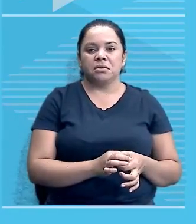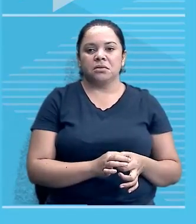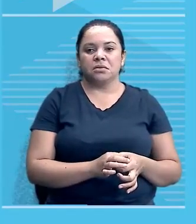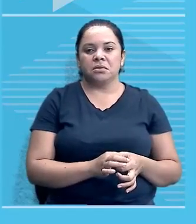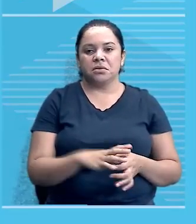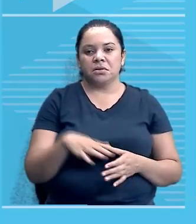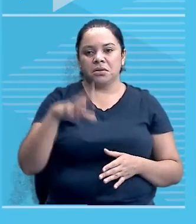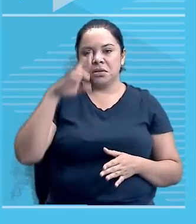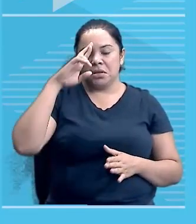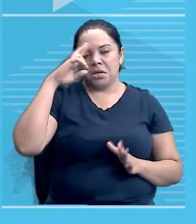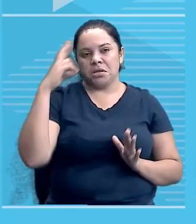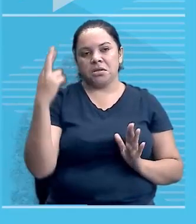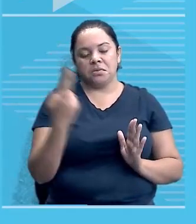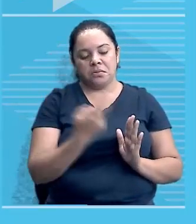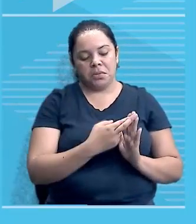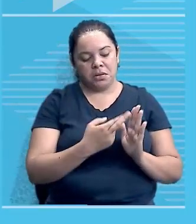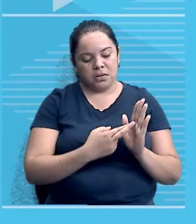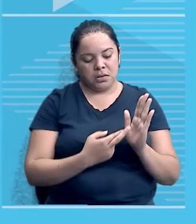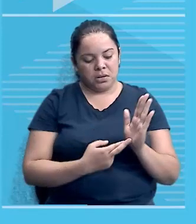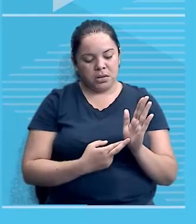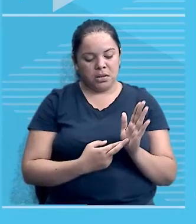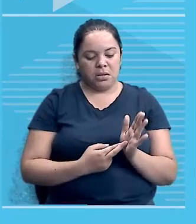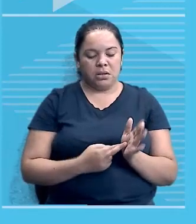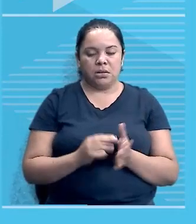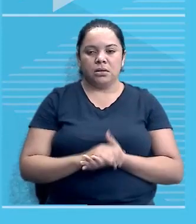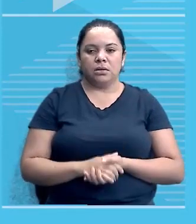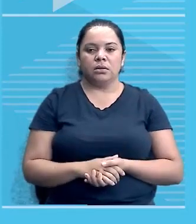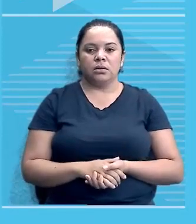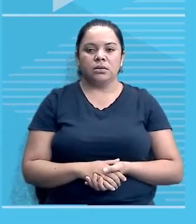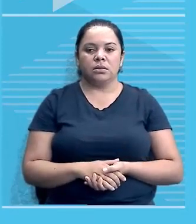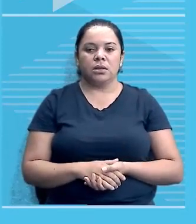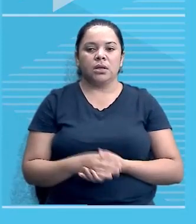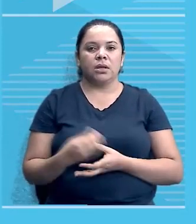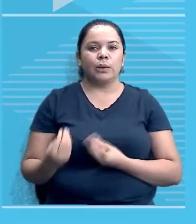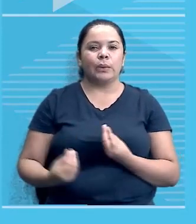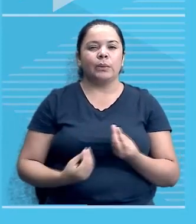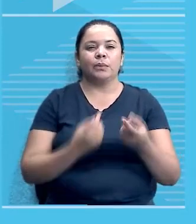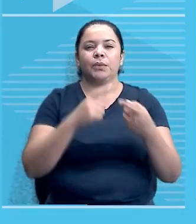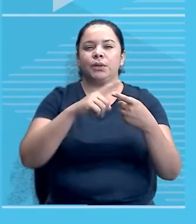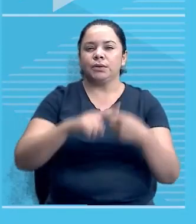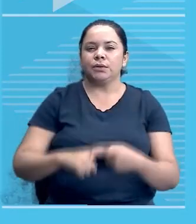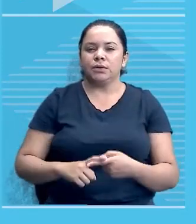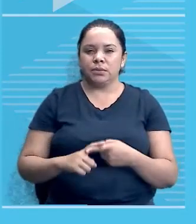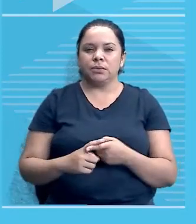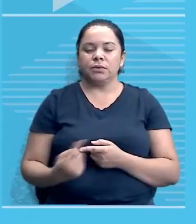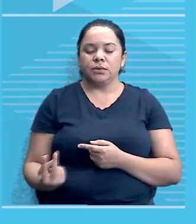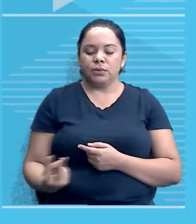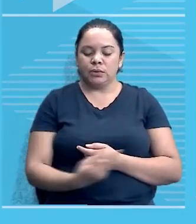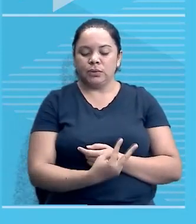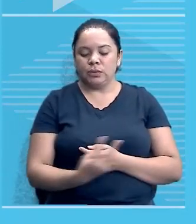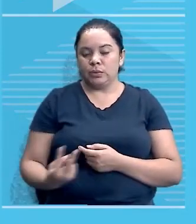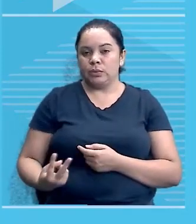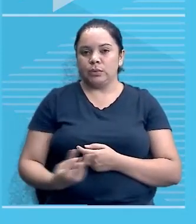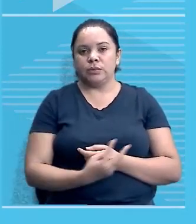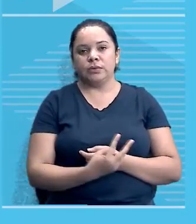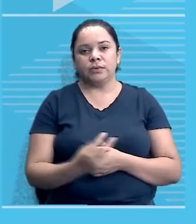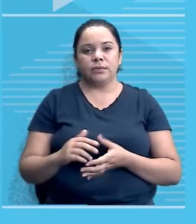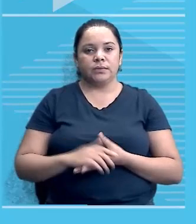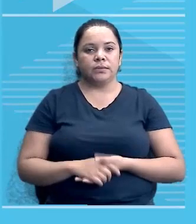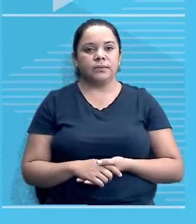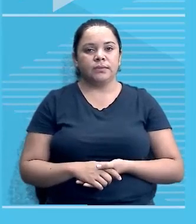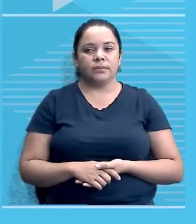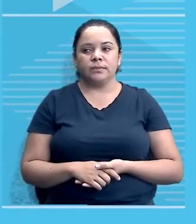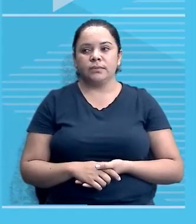Isso tinha um score, tinha aí uma disputa entre essas duas nações. E aí, galera, eles vão